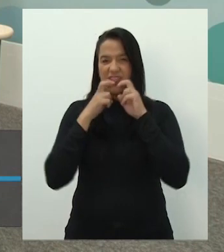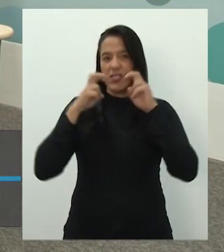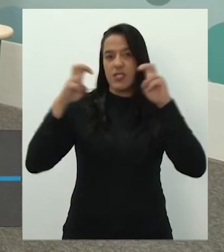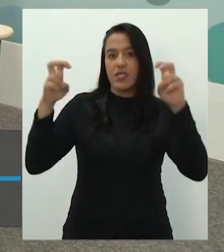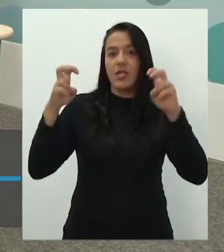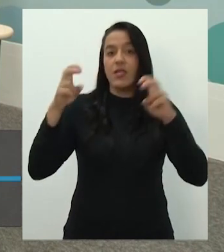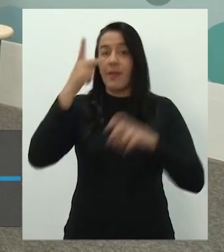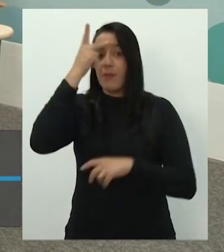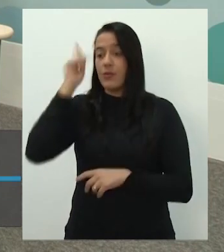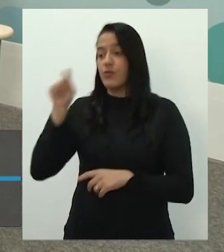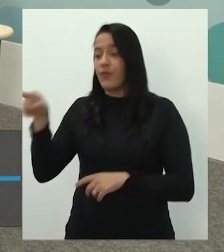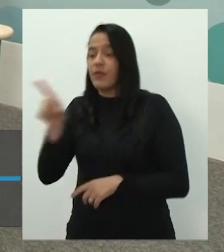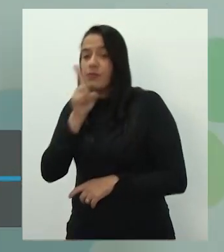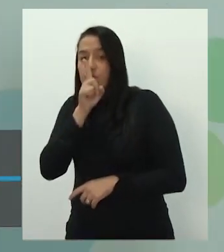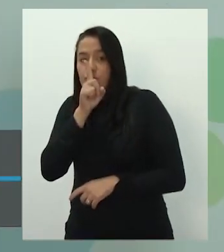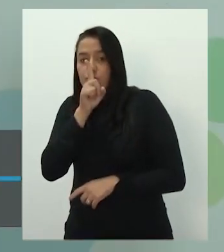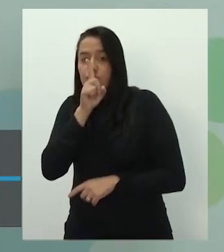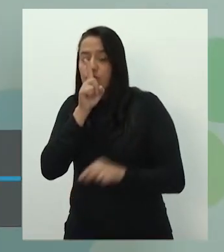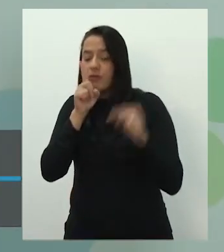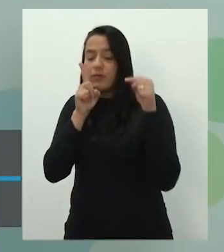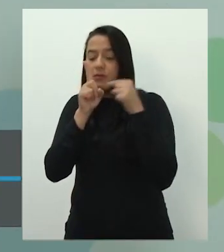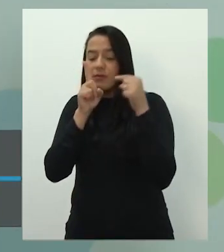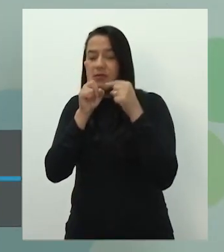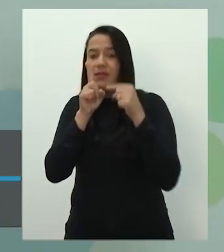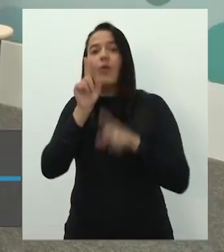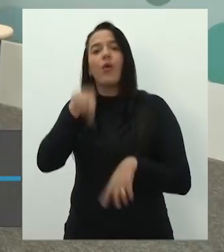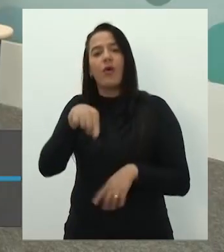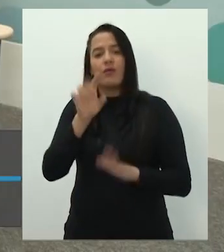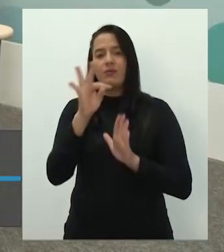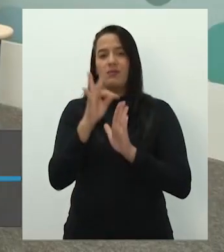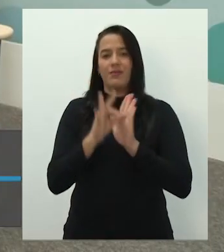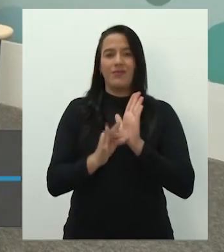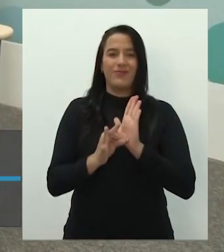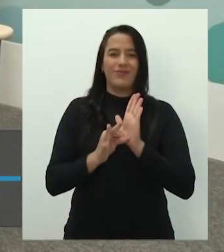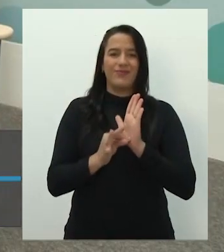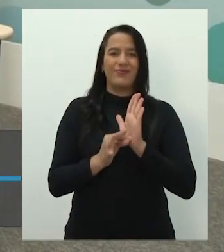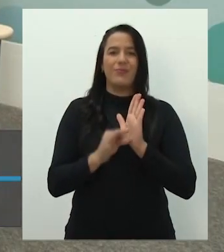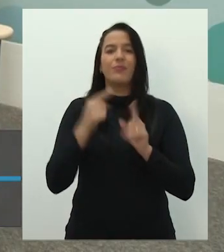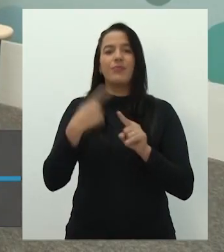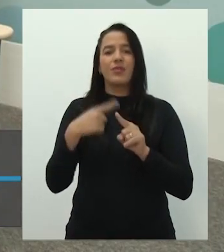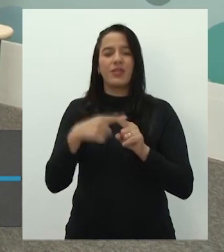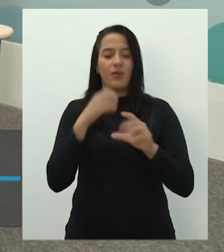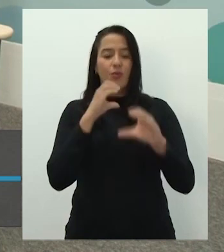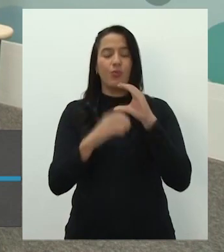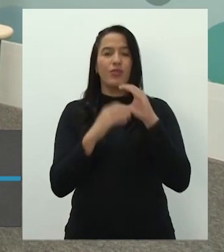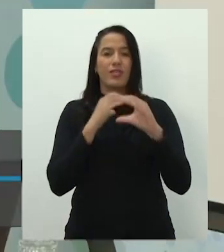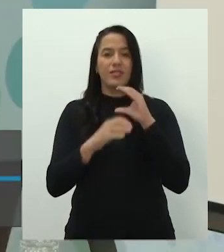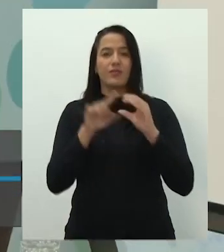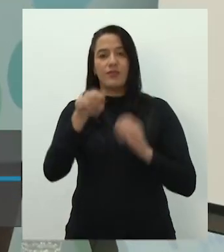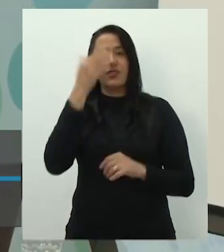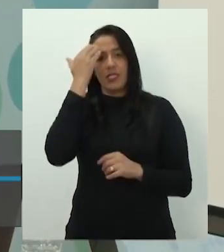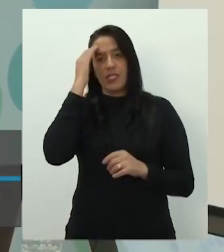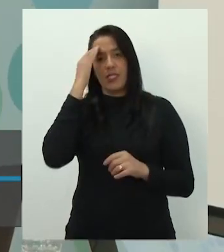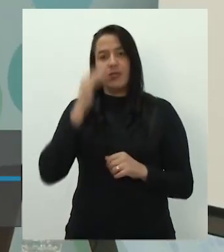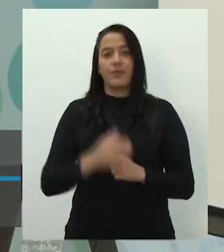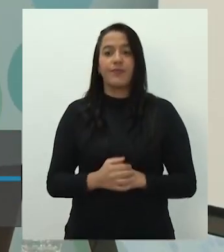É texto. É texto. Isso é texto. Não tem palavras. Olha que bacana. No final de uma peça de teatro, as pessoas se levantam e